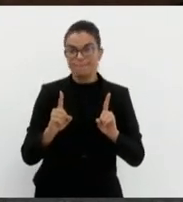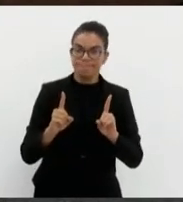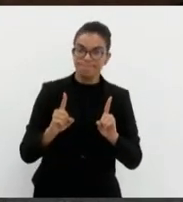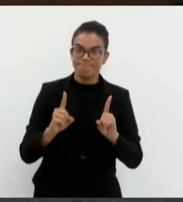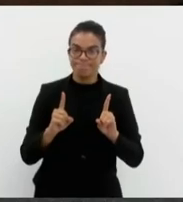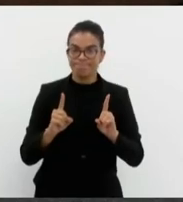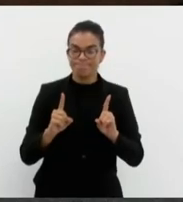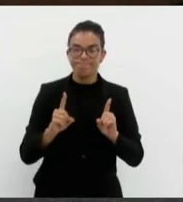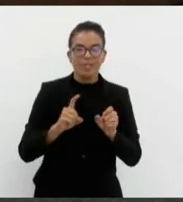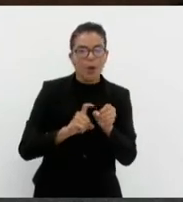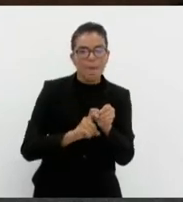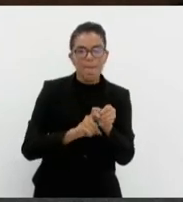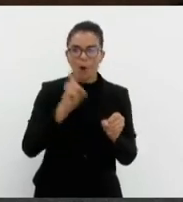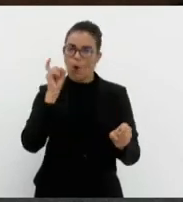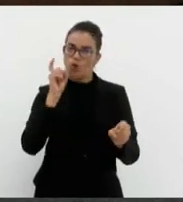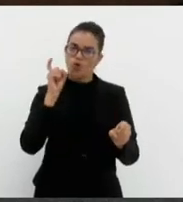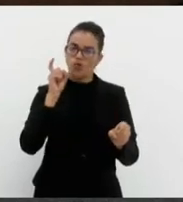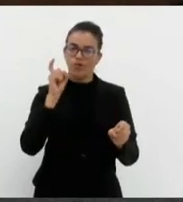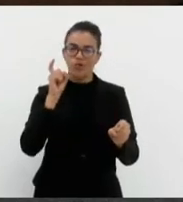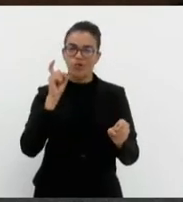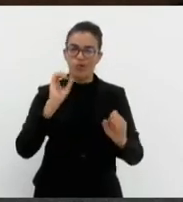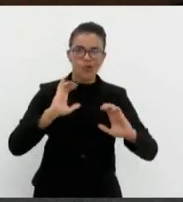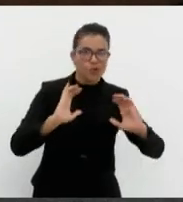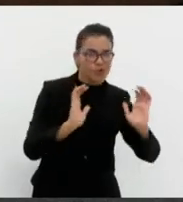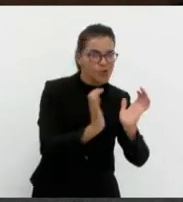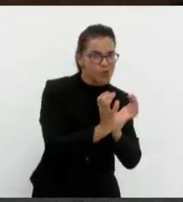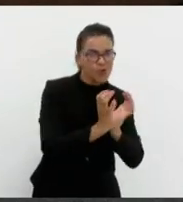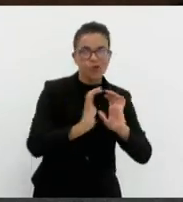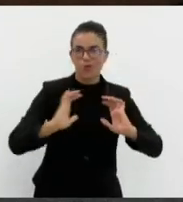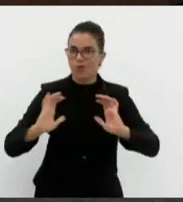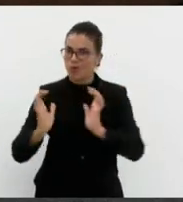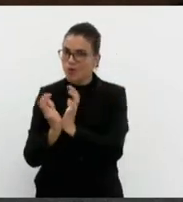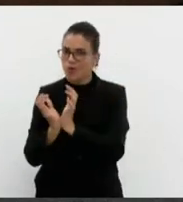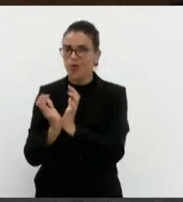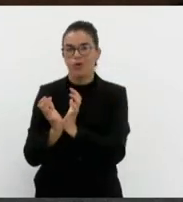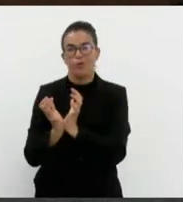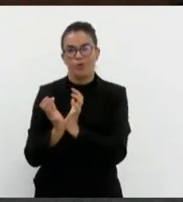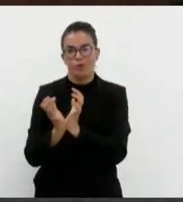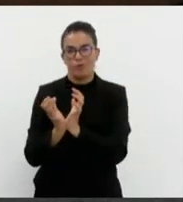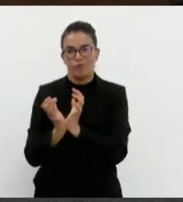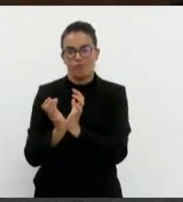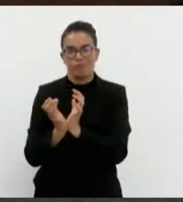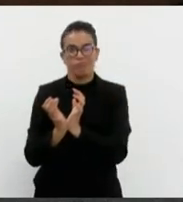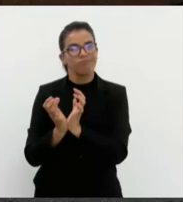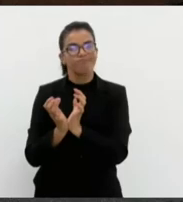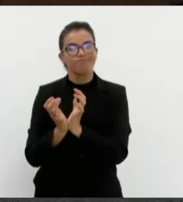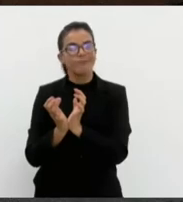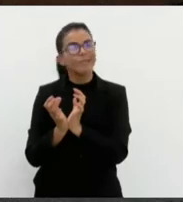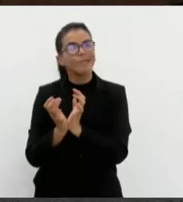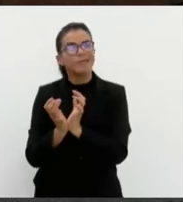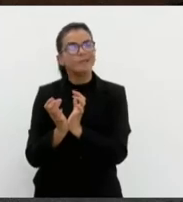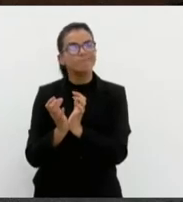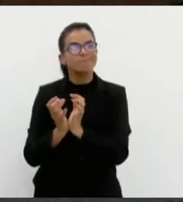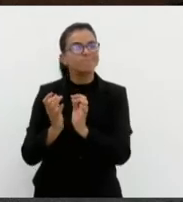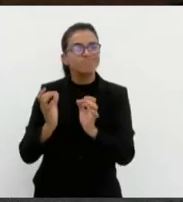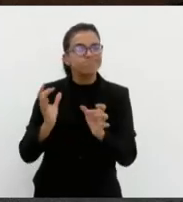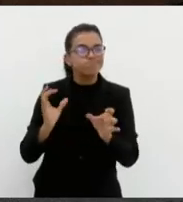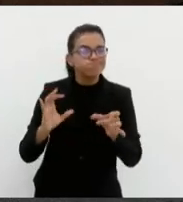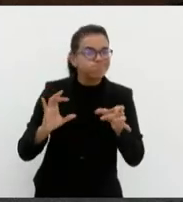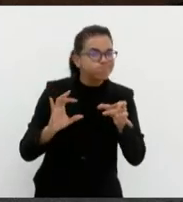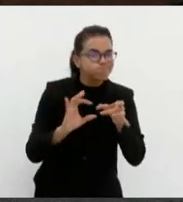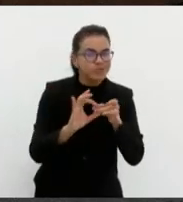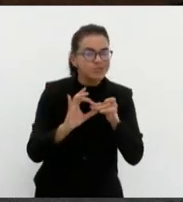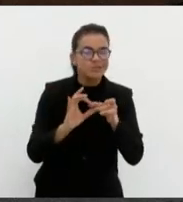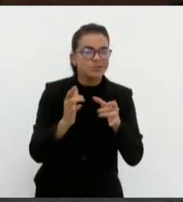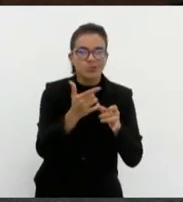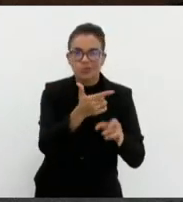ruptura entre grupos que não se alinham de maneira nenhuma e ainda